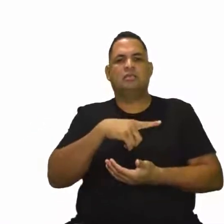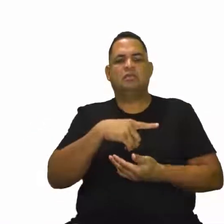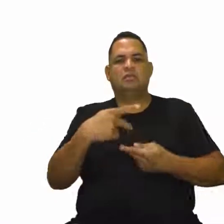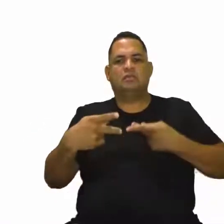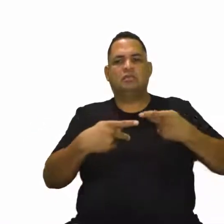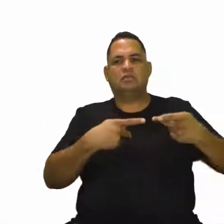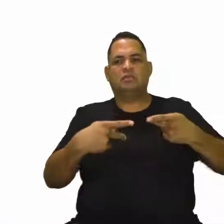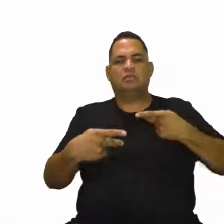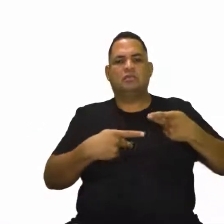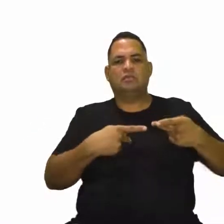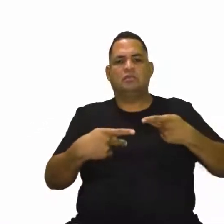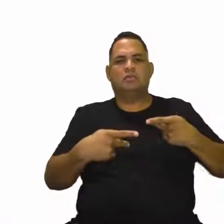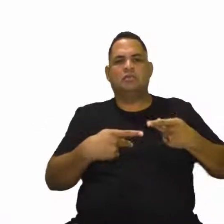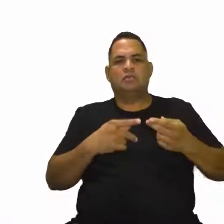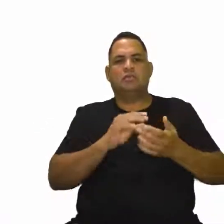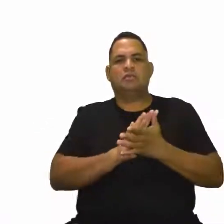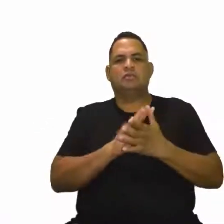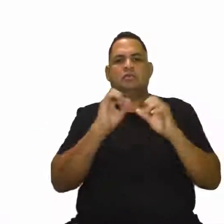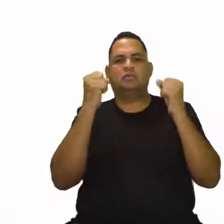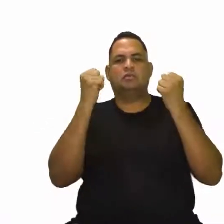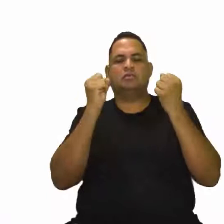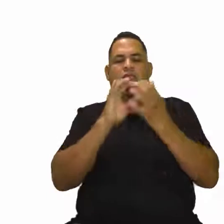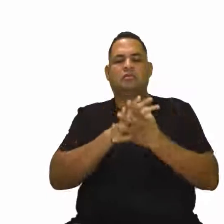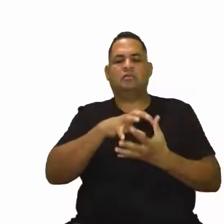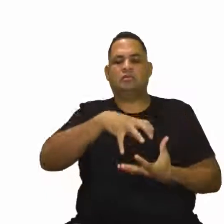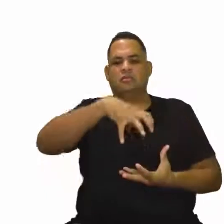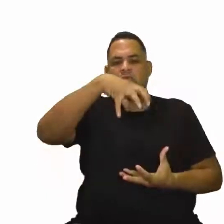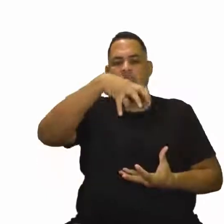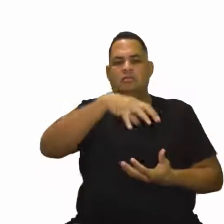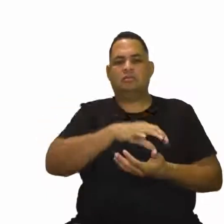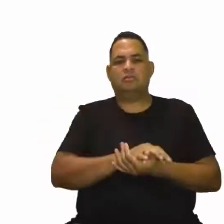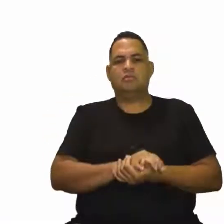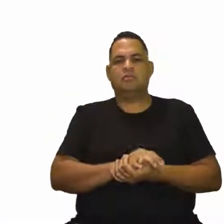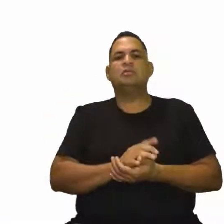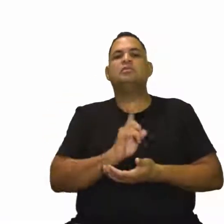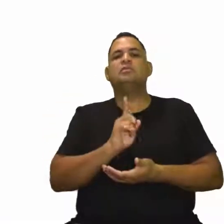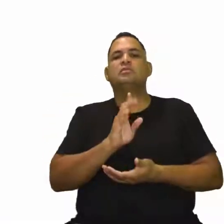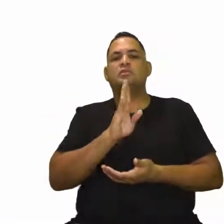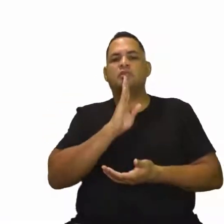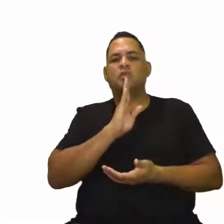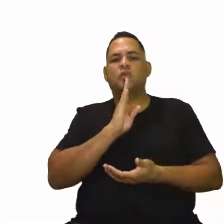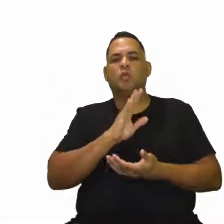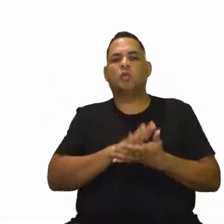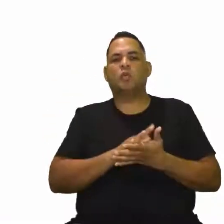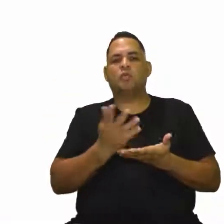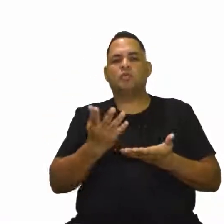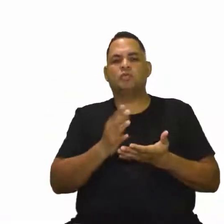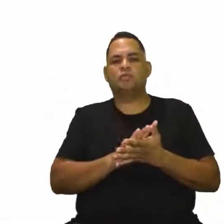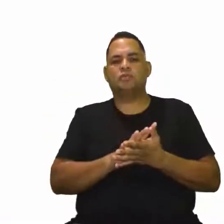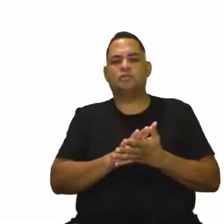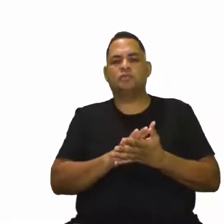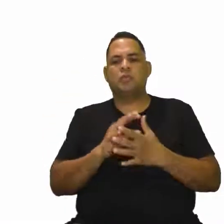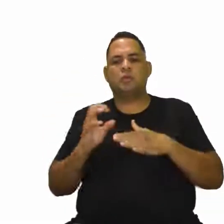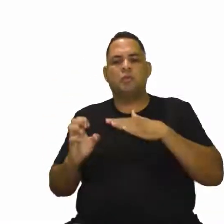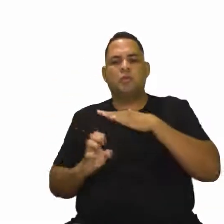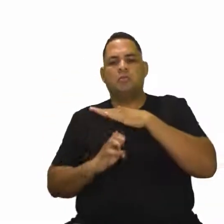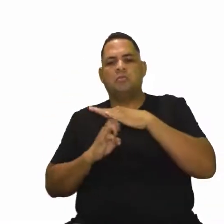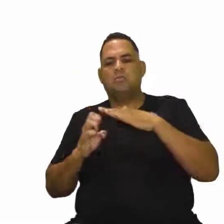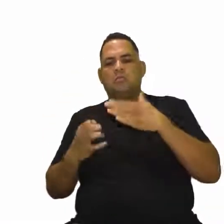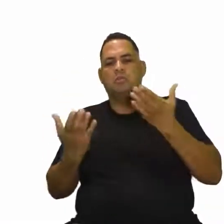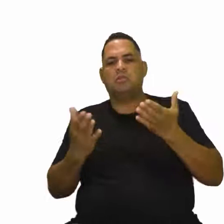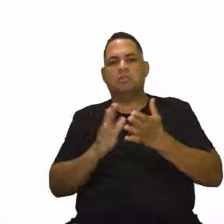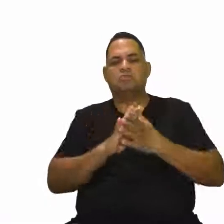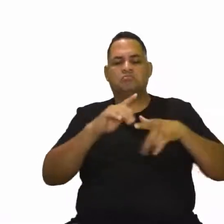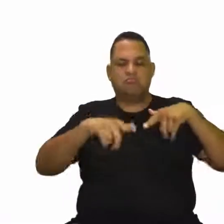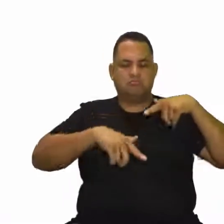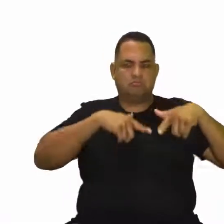programas, né? Programas de atividade física para idosos. Você conhece algum programa, alguma instituição da qual